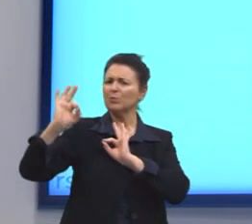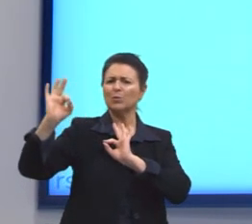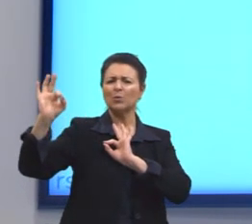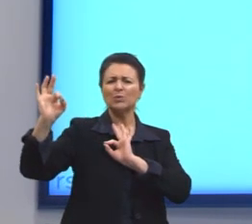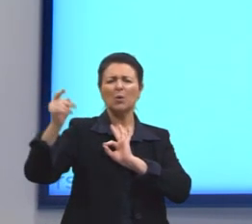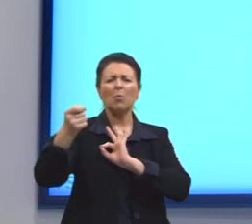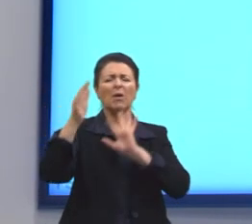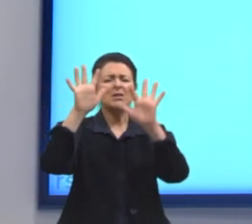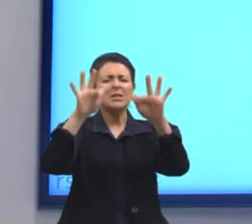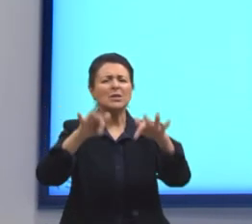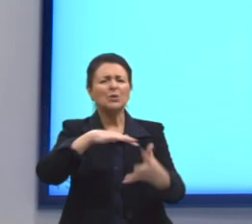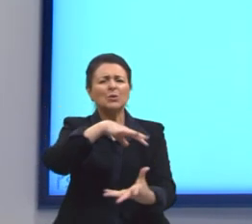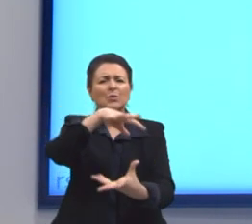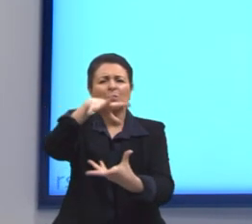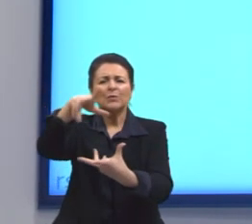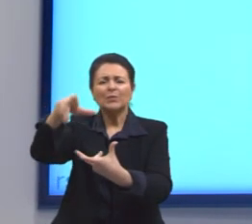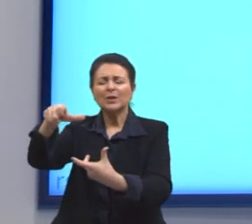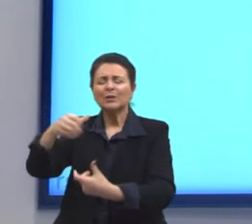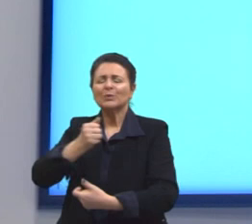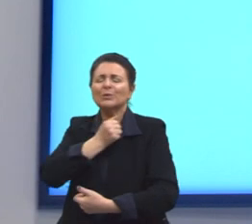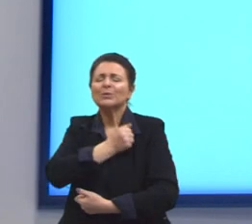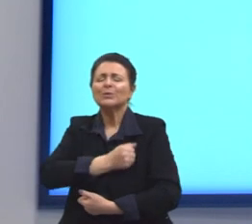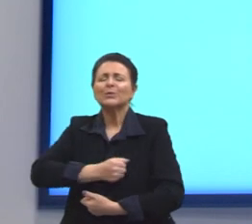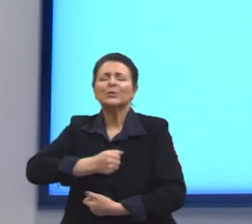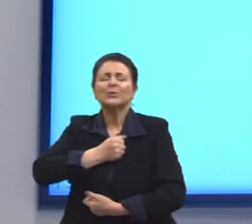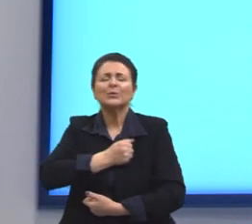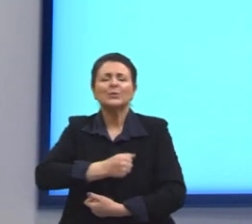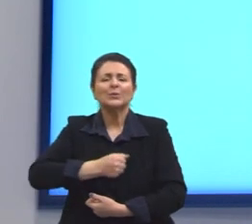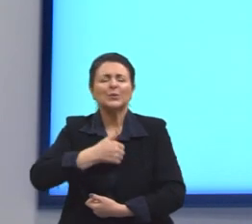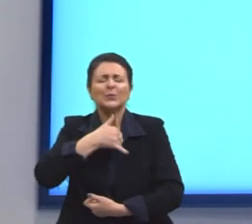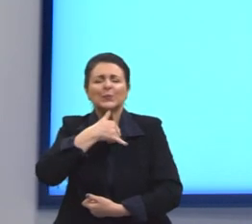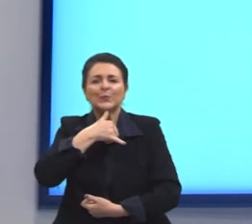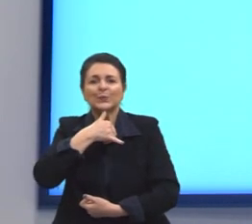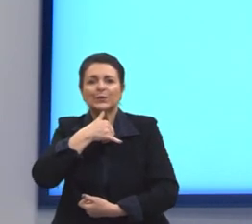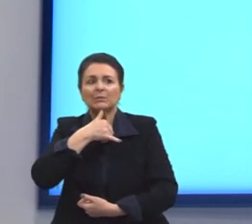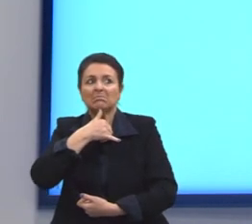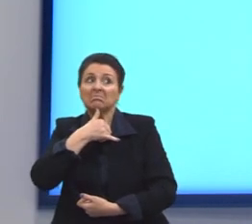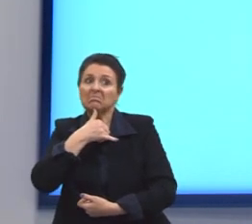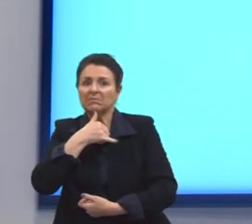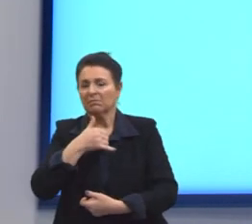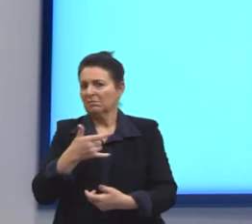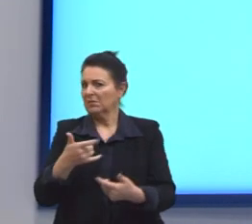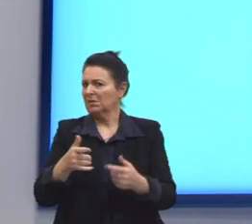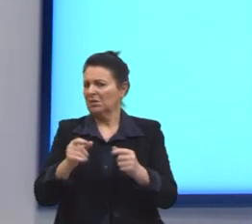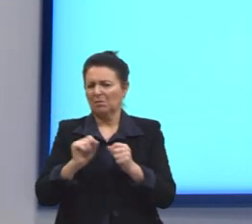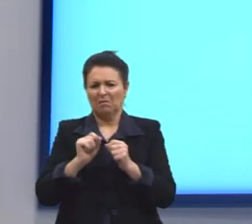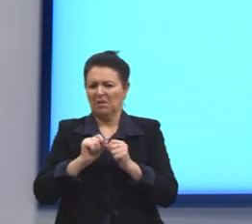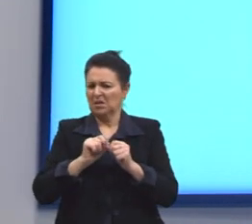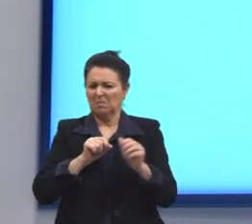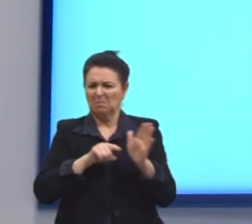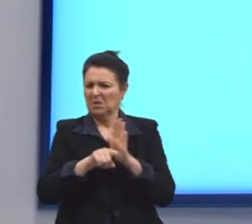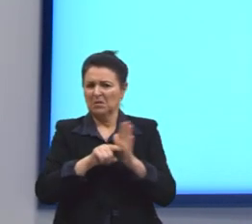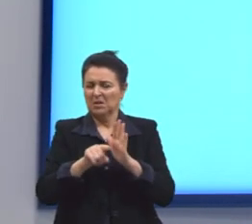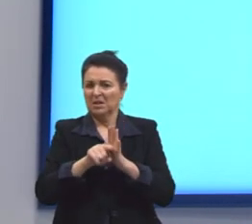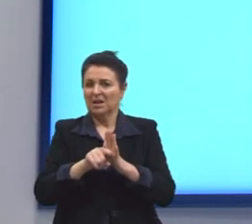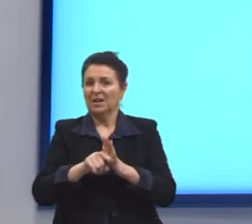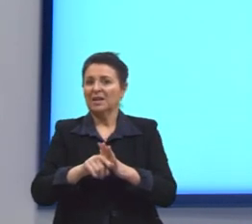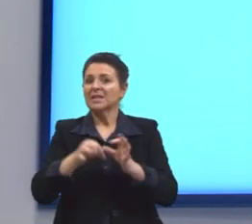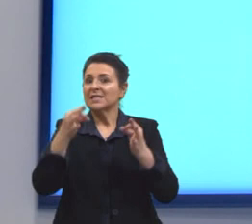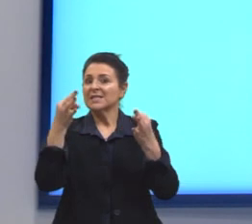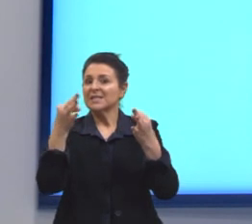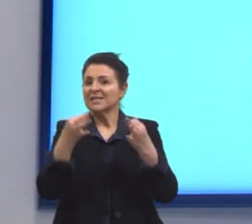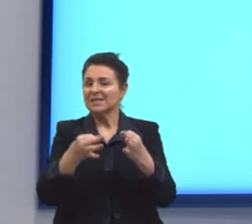fim do mundo, onde a dor e a saudade, uma bela letra, mas não questiona nada. Então, olha só, a alternativa correta